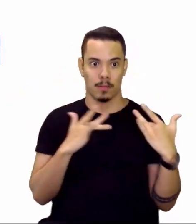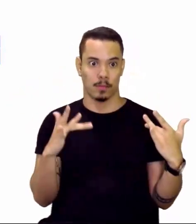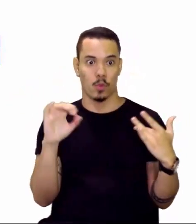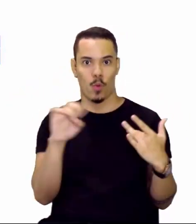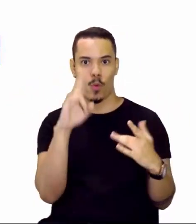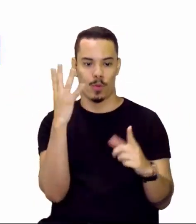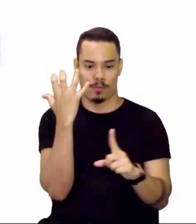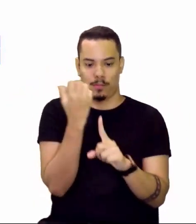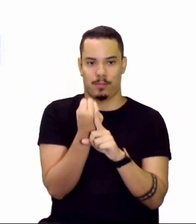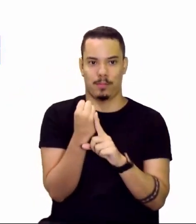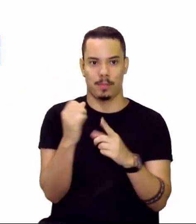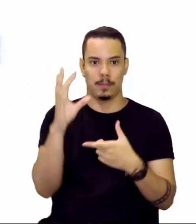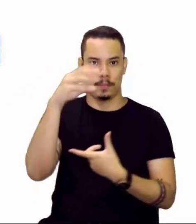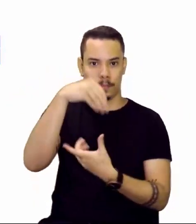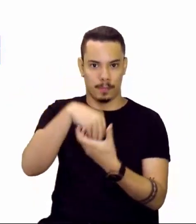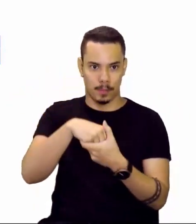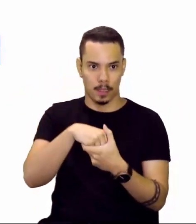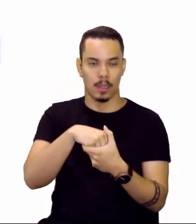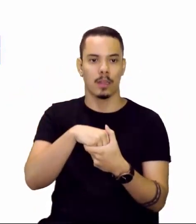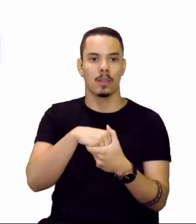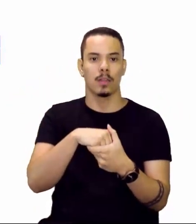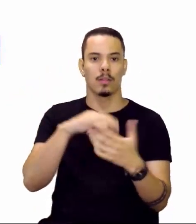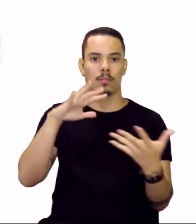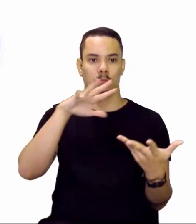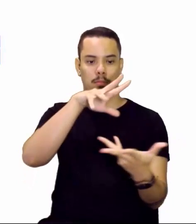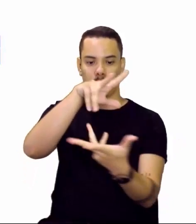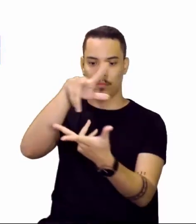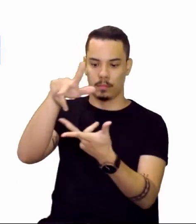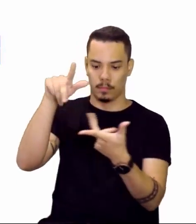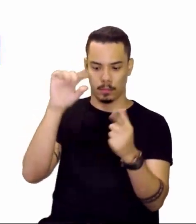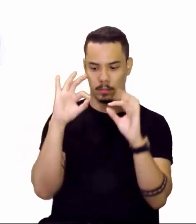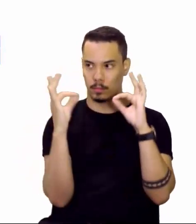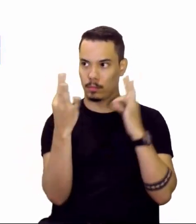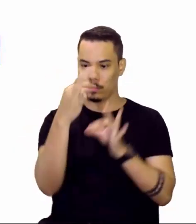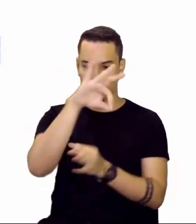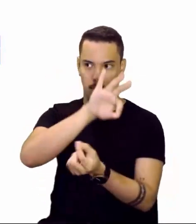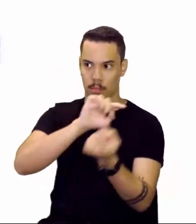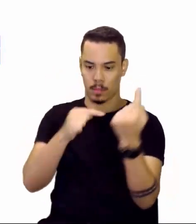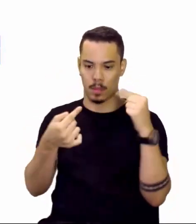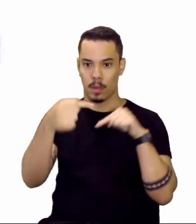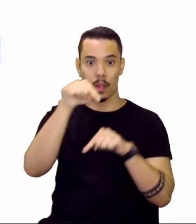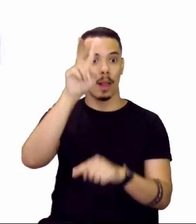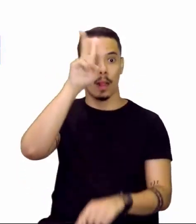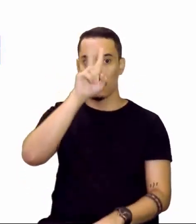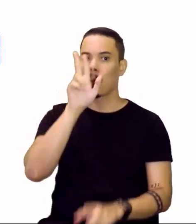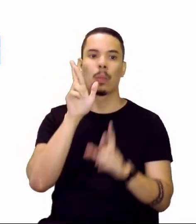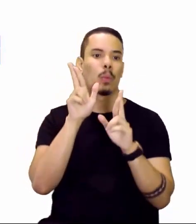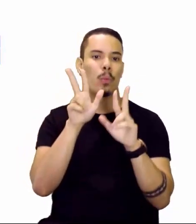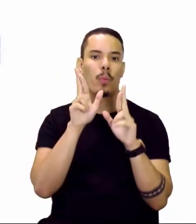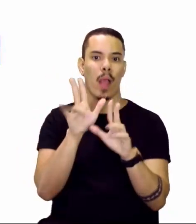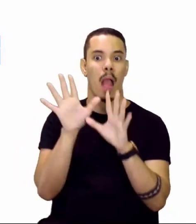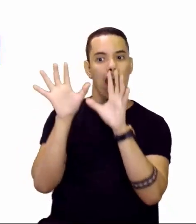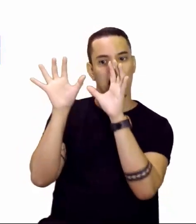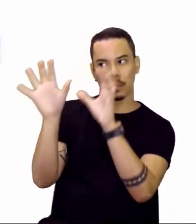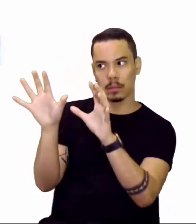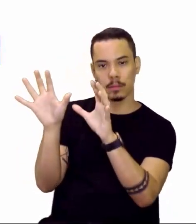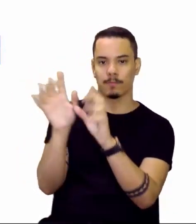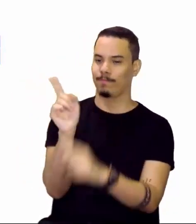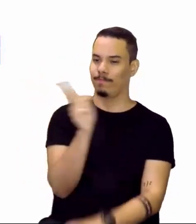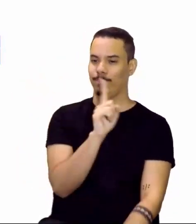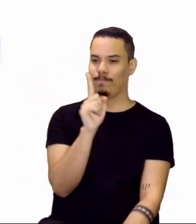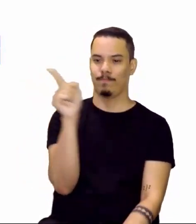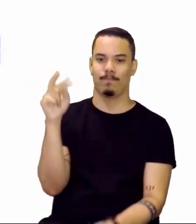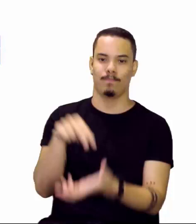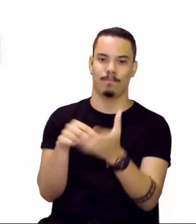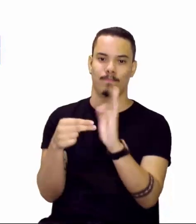elétrons na eletrosfera de um átomo, lembrando que as eletrosferas, elas não são necessariamente desta maneira, é só uma